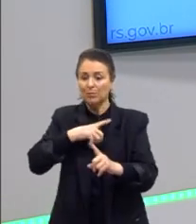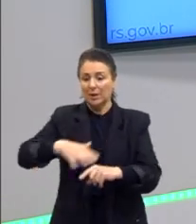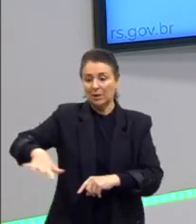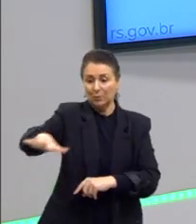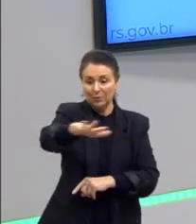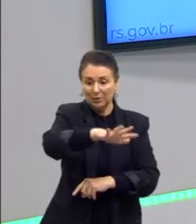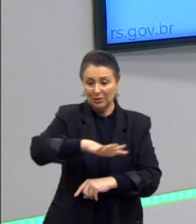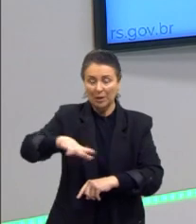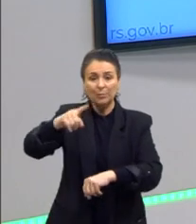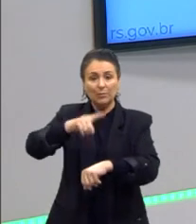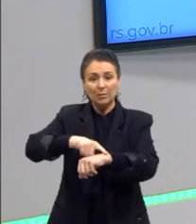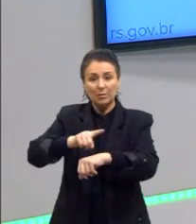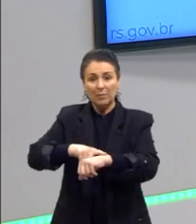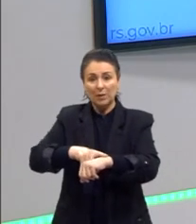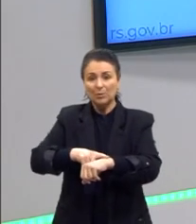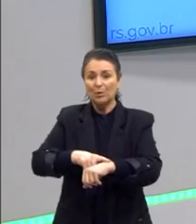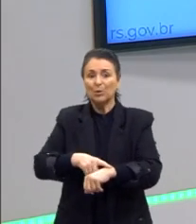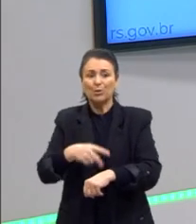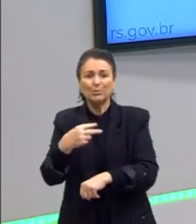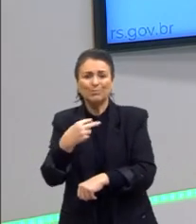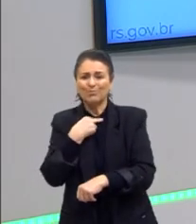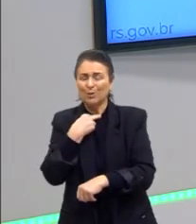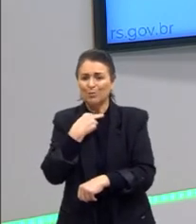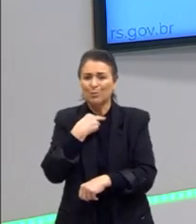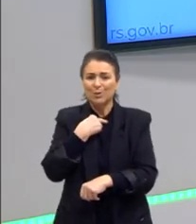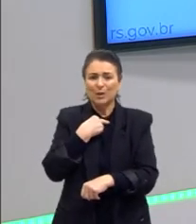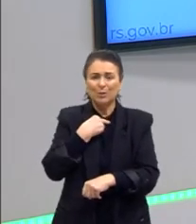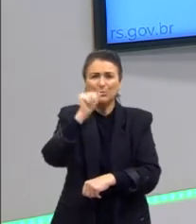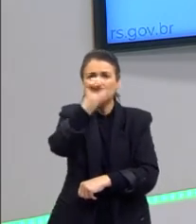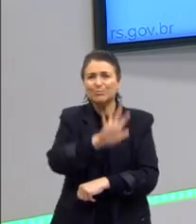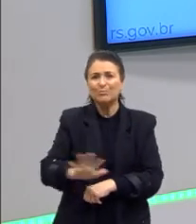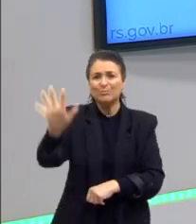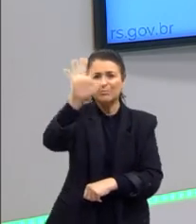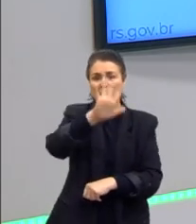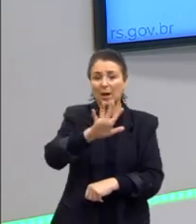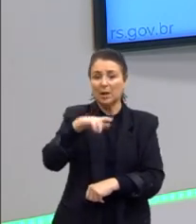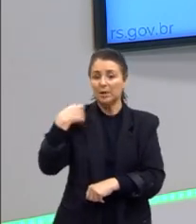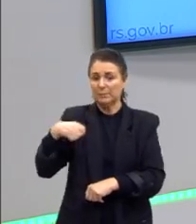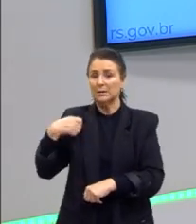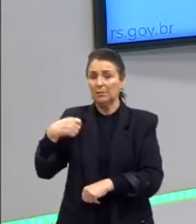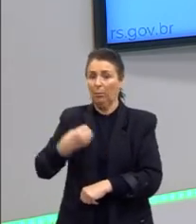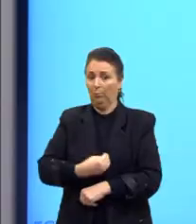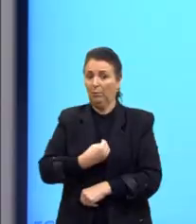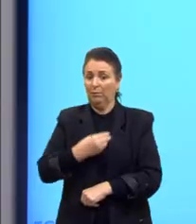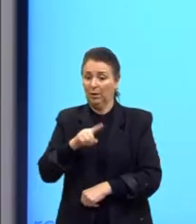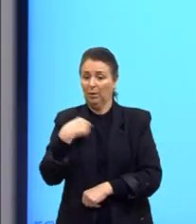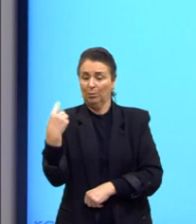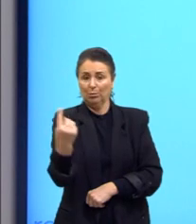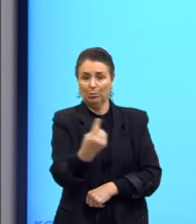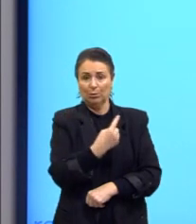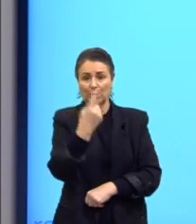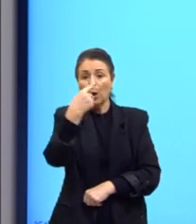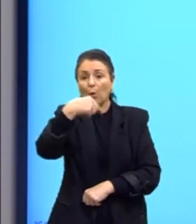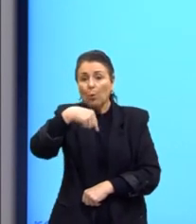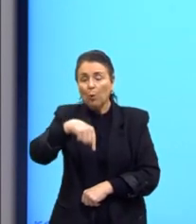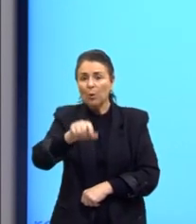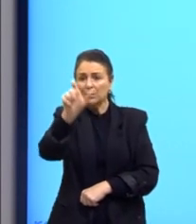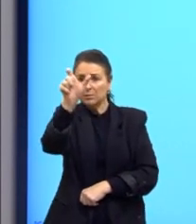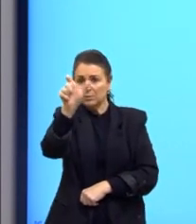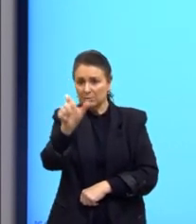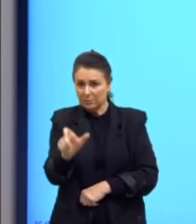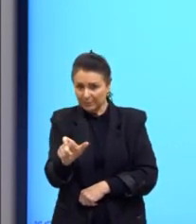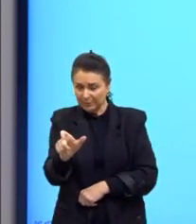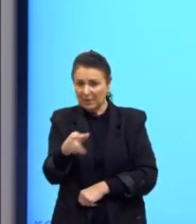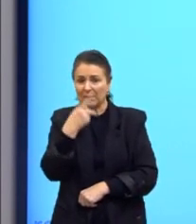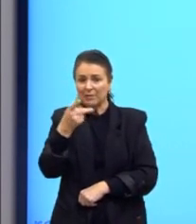espaço, nós não temos condições de torná-los universais e necessários. Outro camarada que vai descer-lhe o pau na